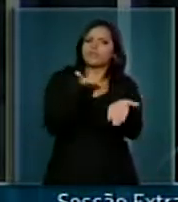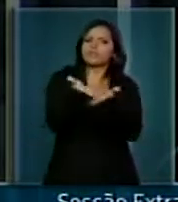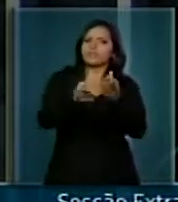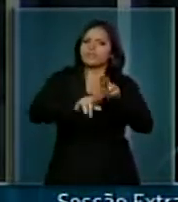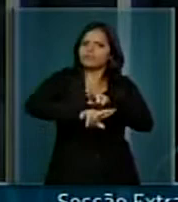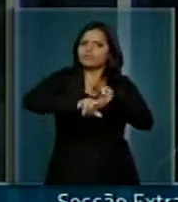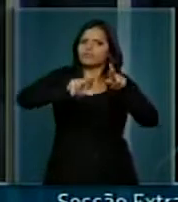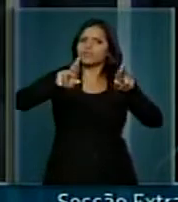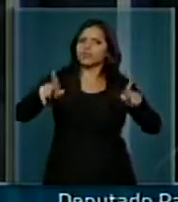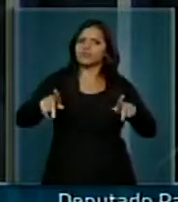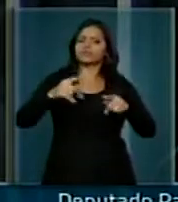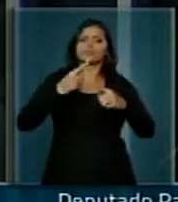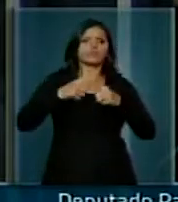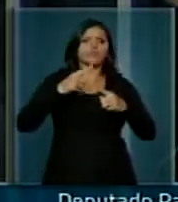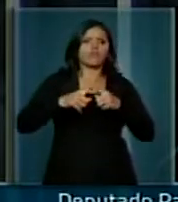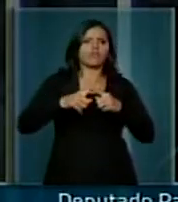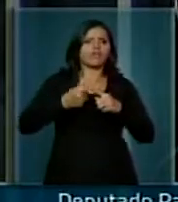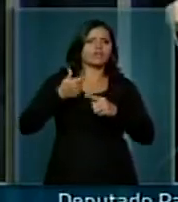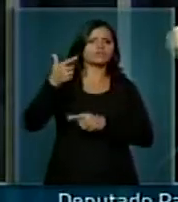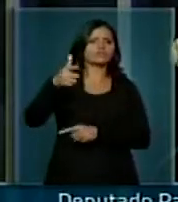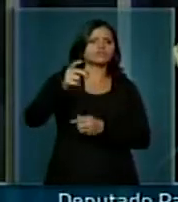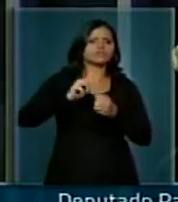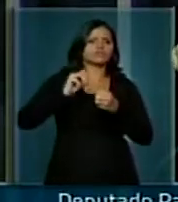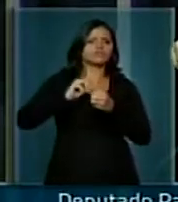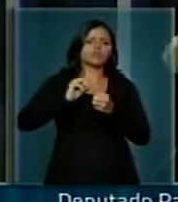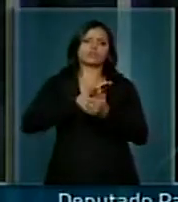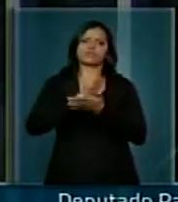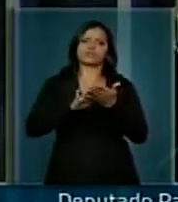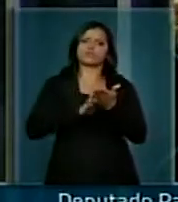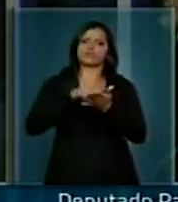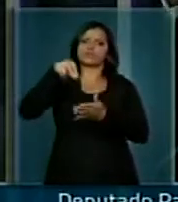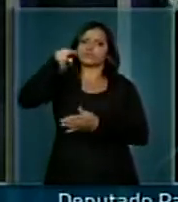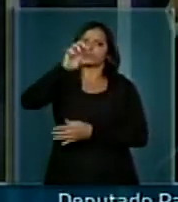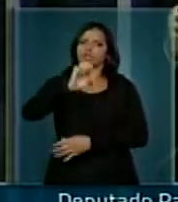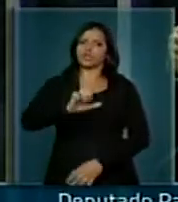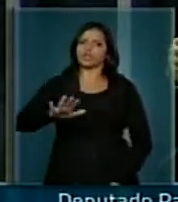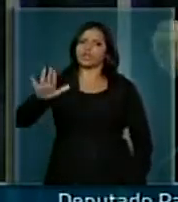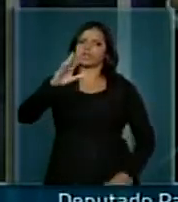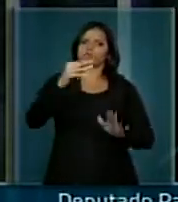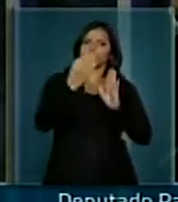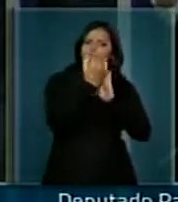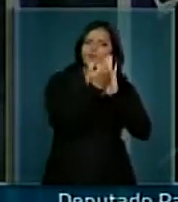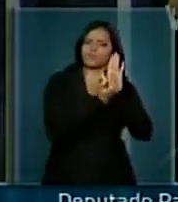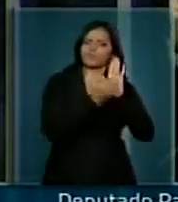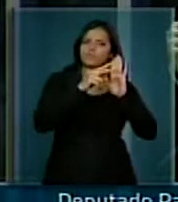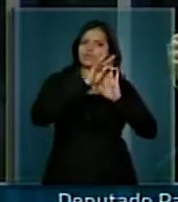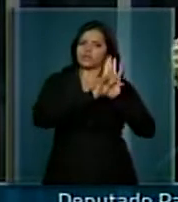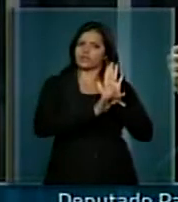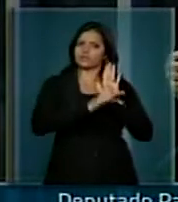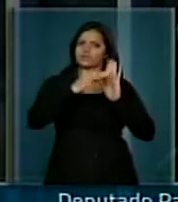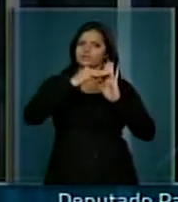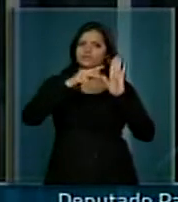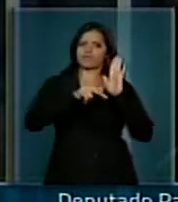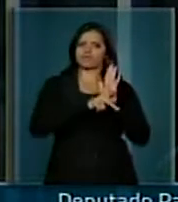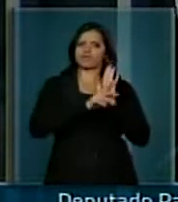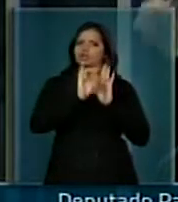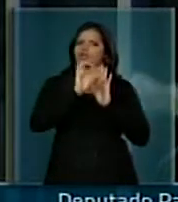diferente exatamente porque eles não fazem parte do corpo da medida provisória que quer beneficiar a pena.